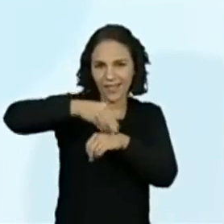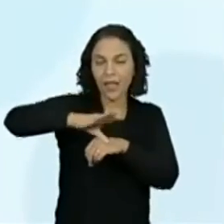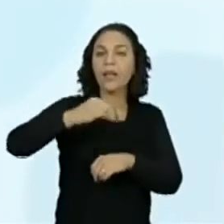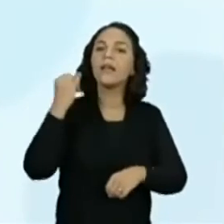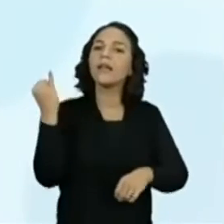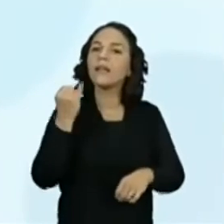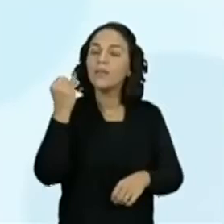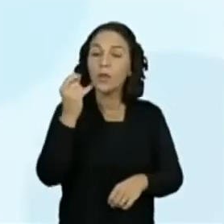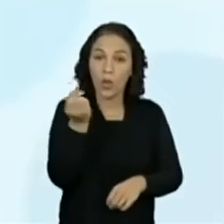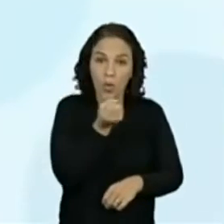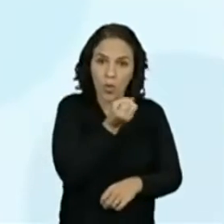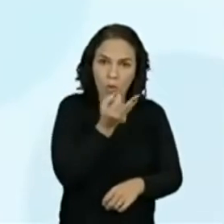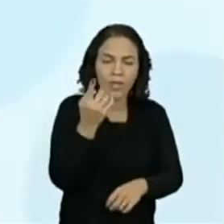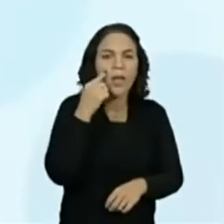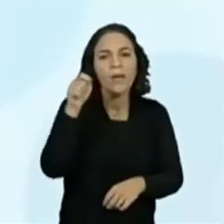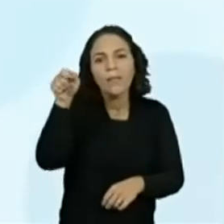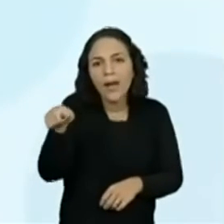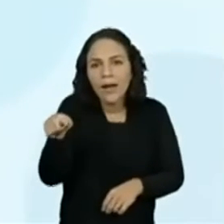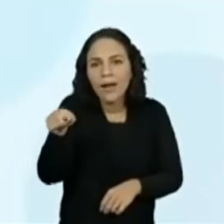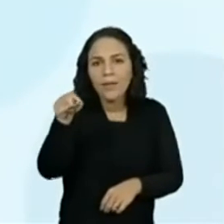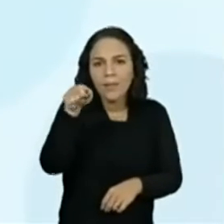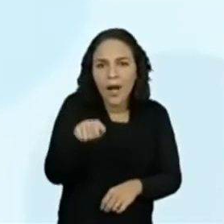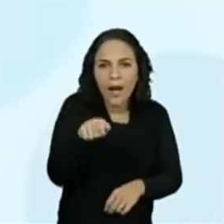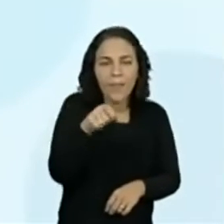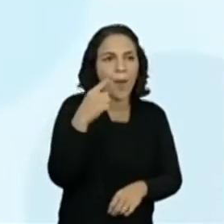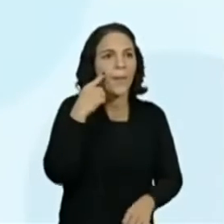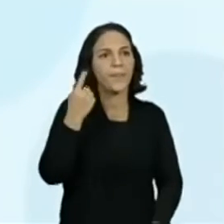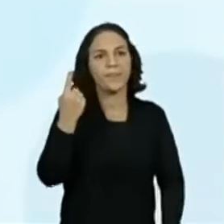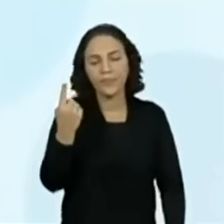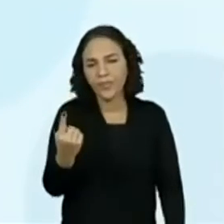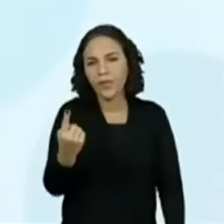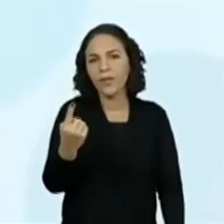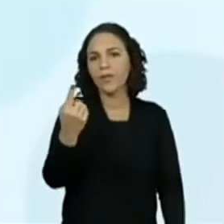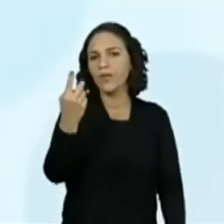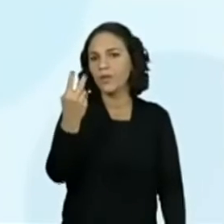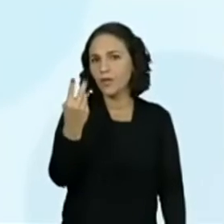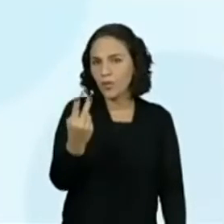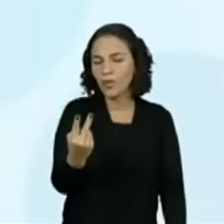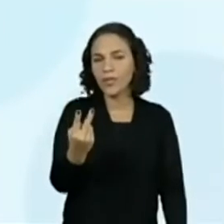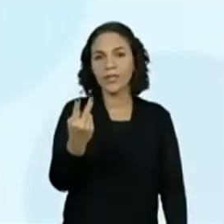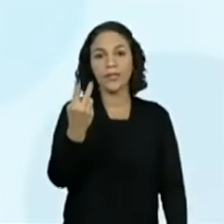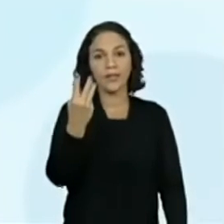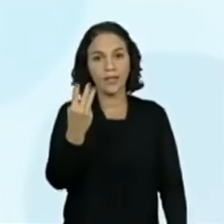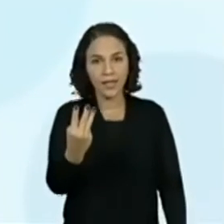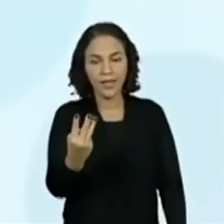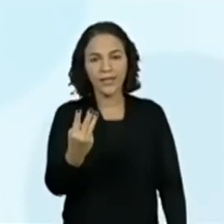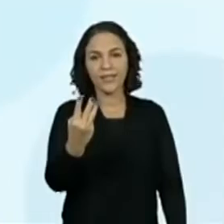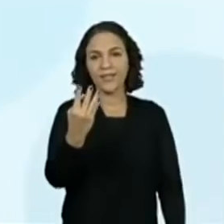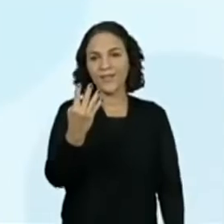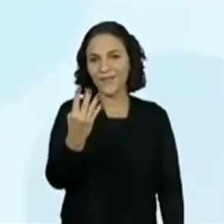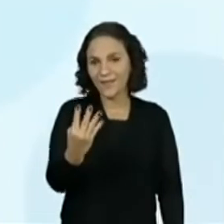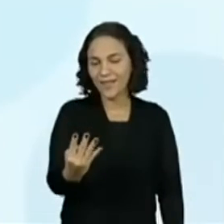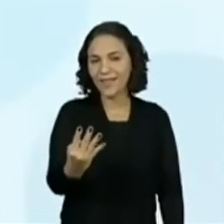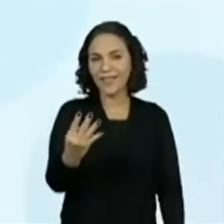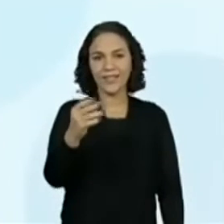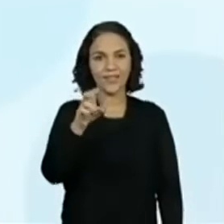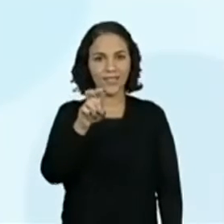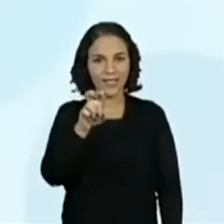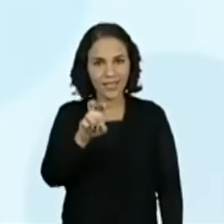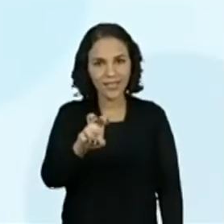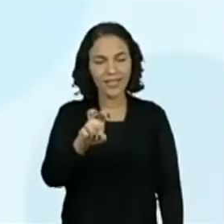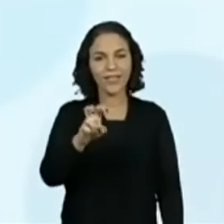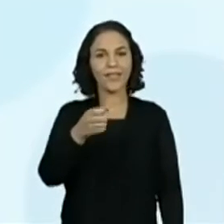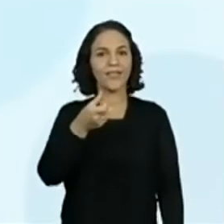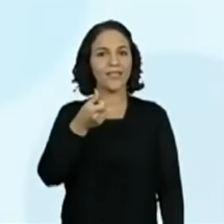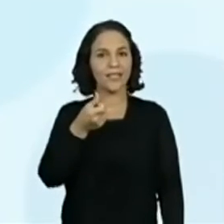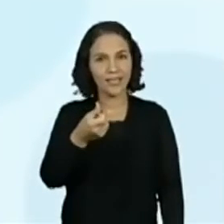importante, quando contar, marcar, não é? Olha, uma, duas, três, quatro, cinco,